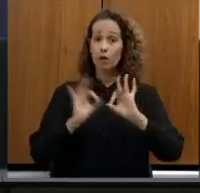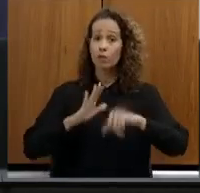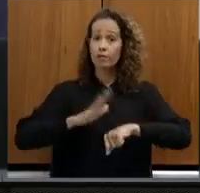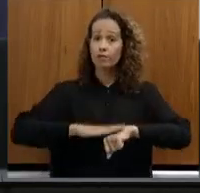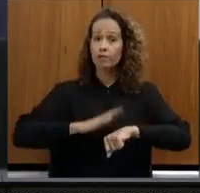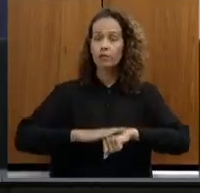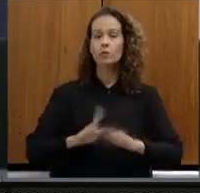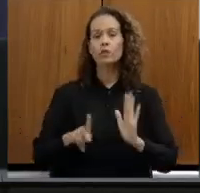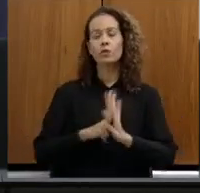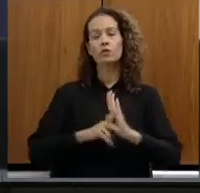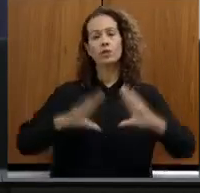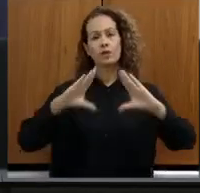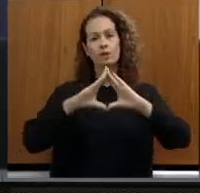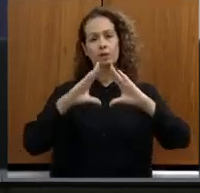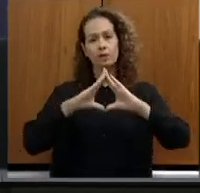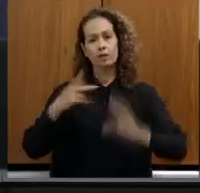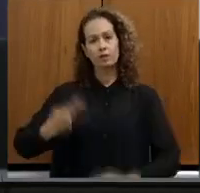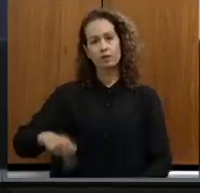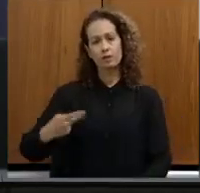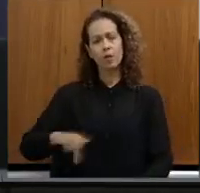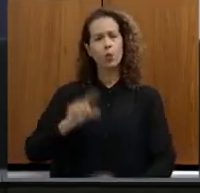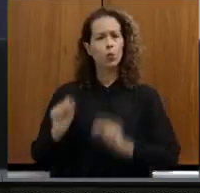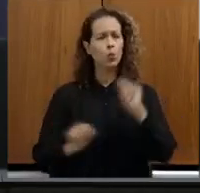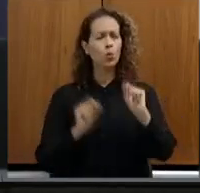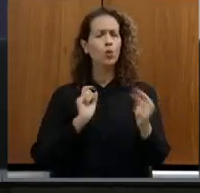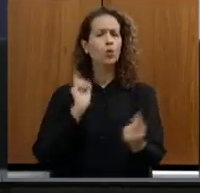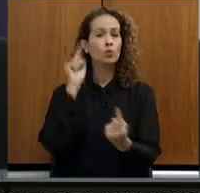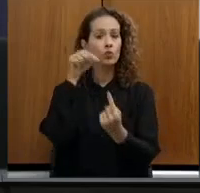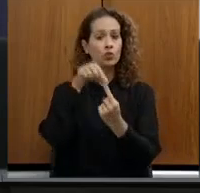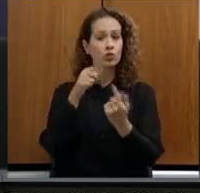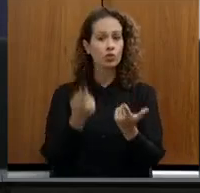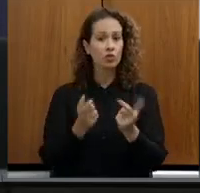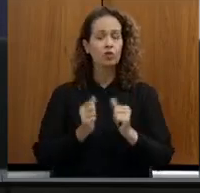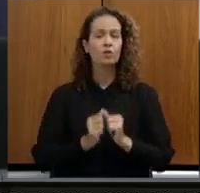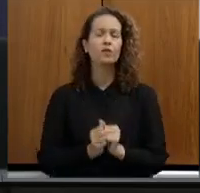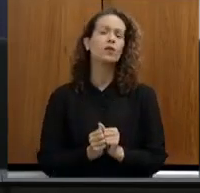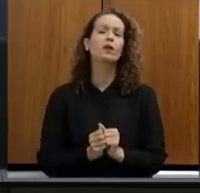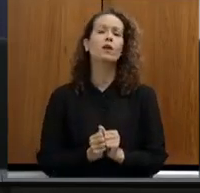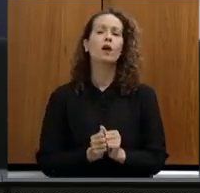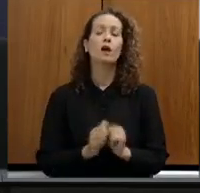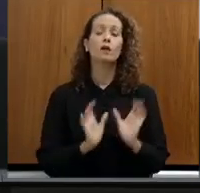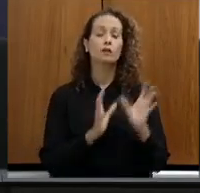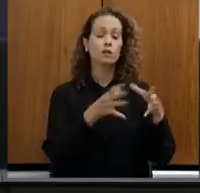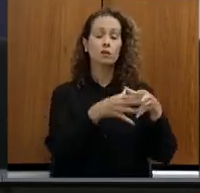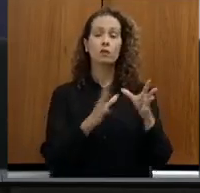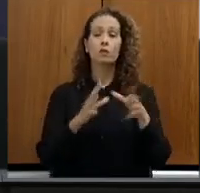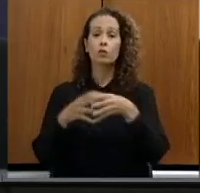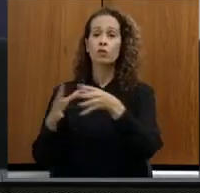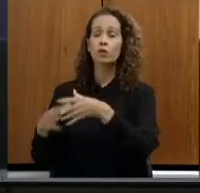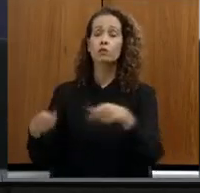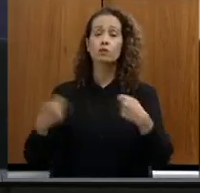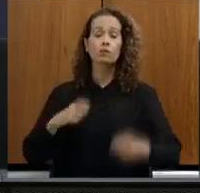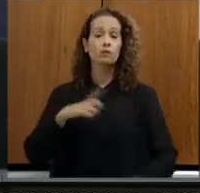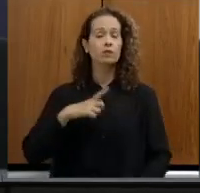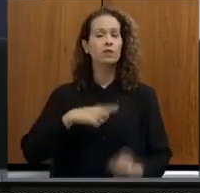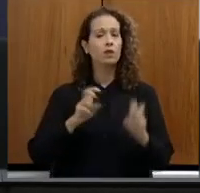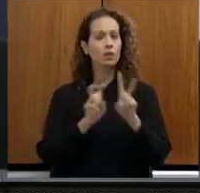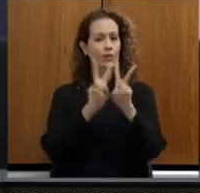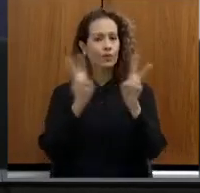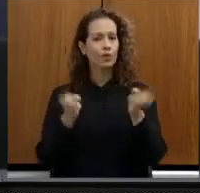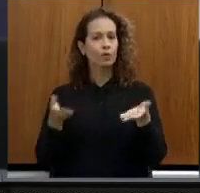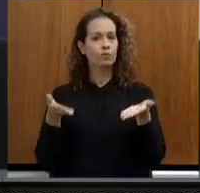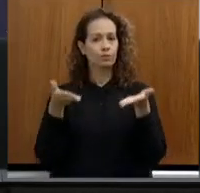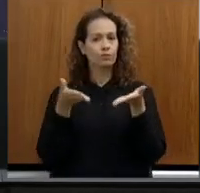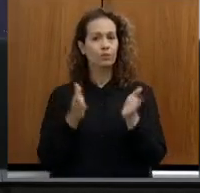Assembleia Legislativa, para que, dentro das respectivas comissões, haja um tema a